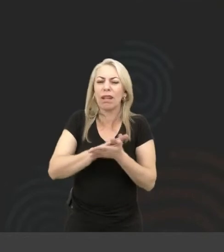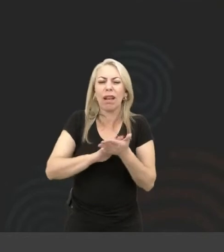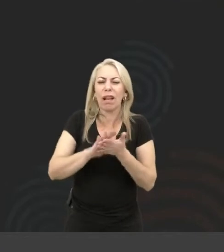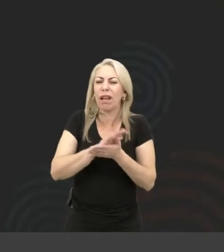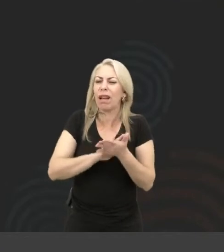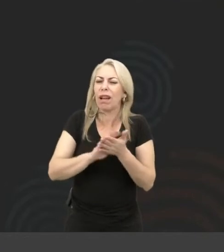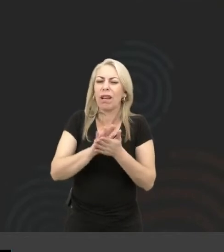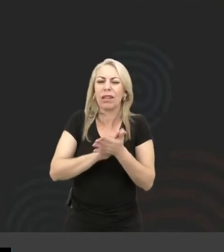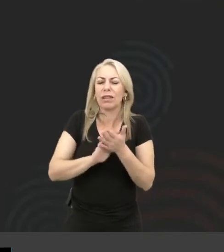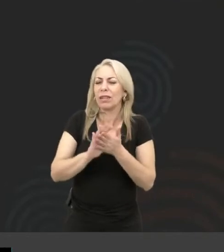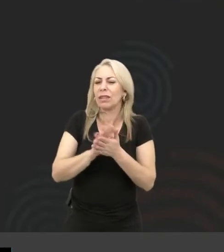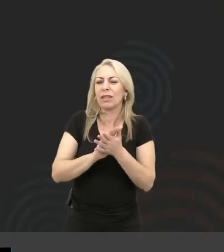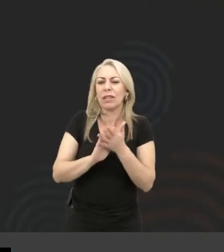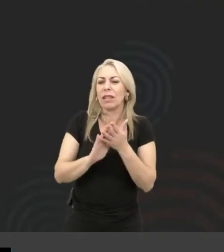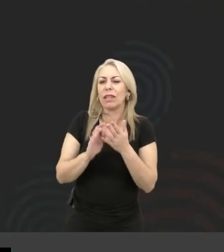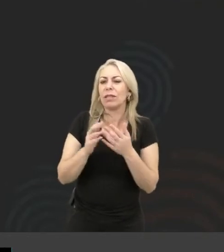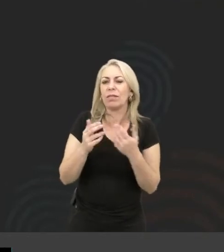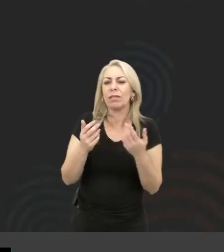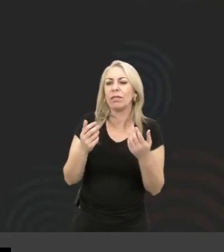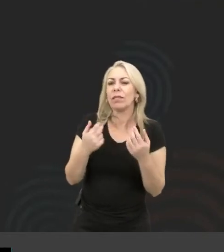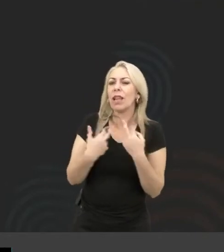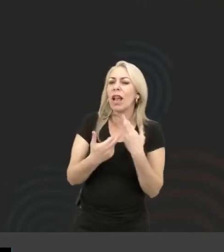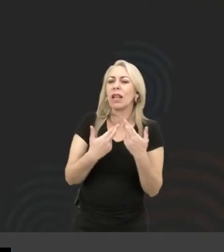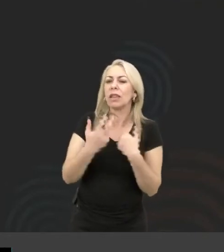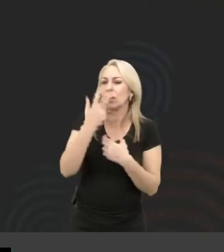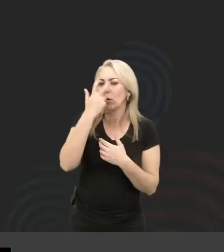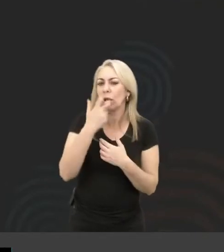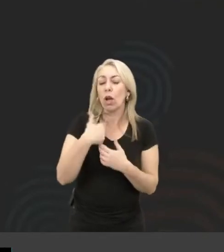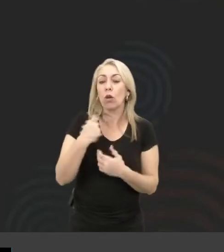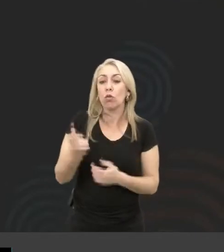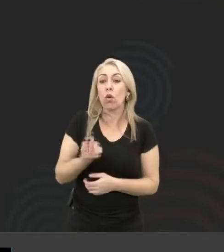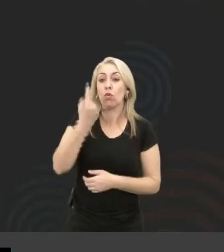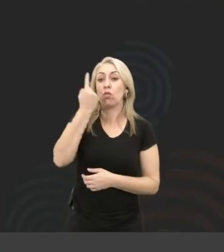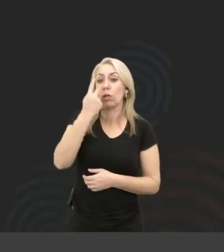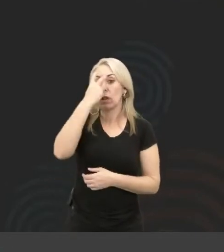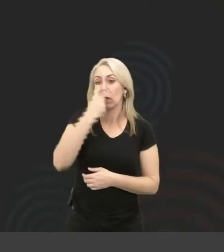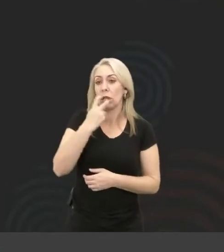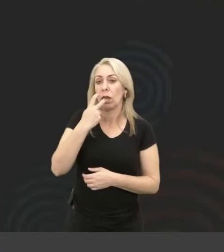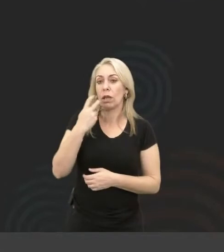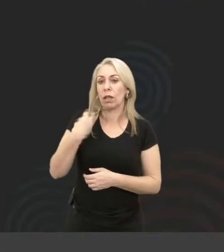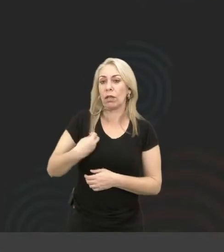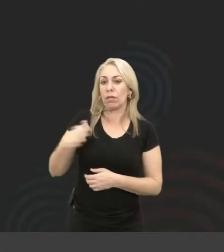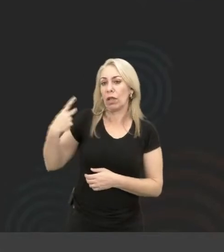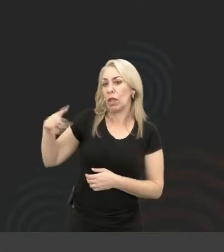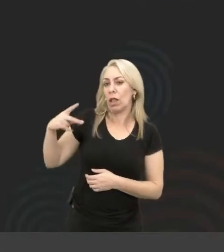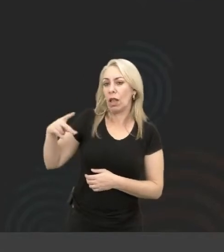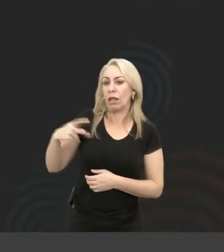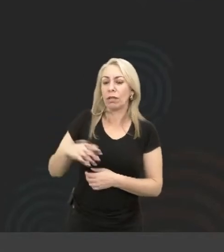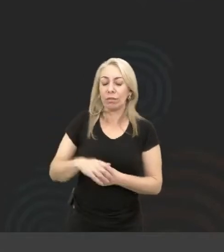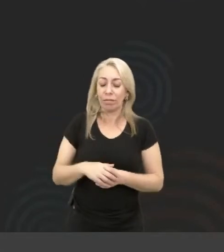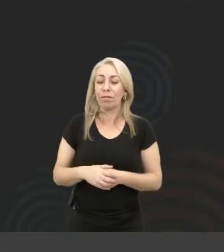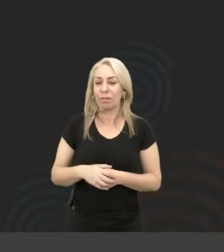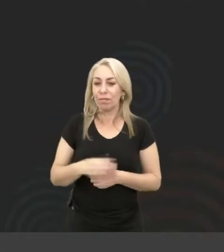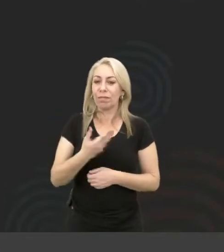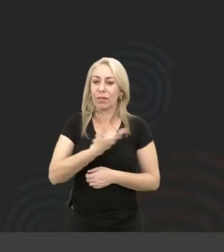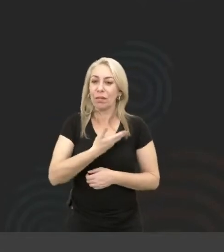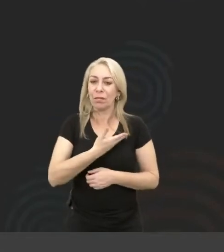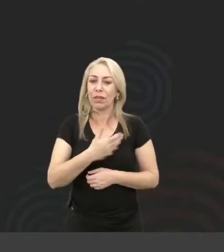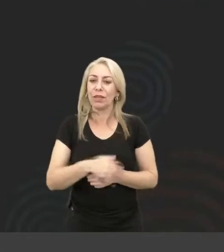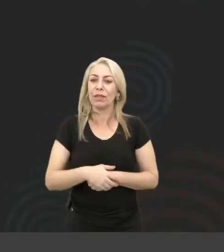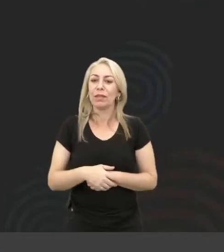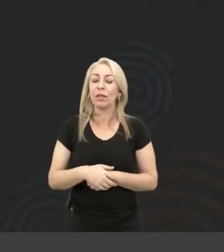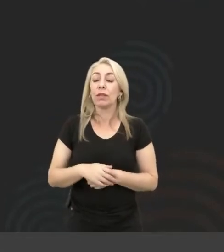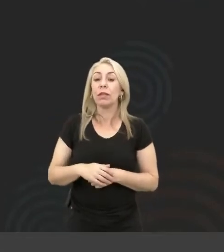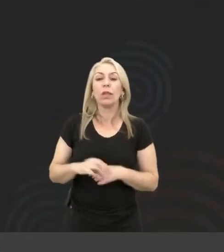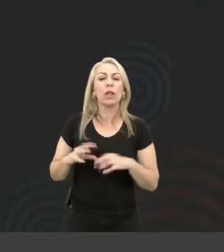o cego, nunca me... Eu sou a única pessoa cega na vida dele e então todo